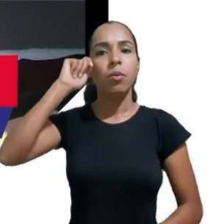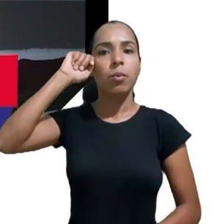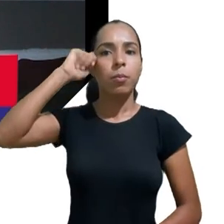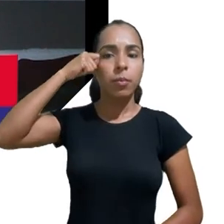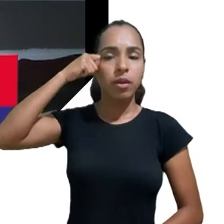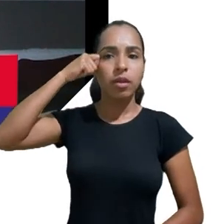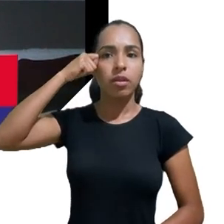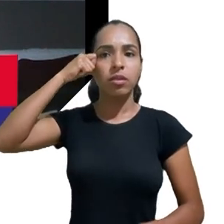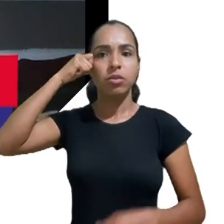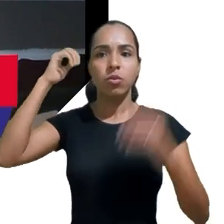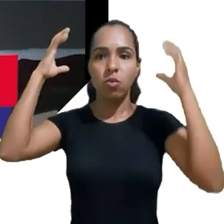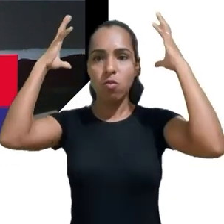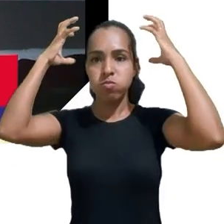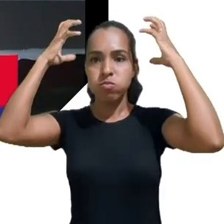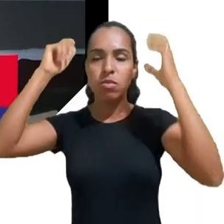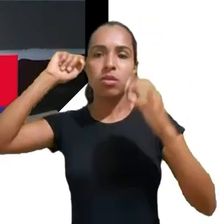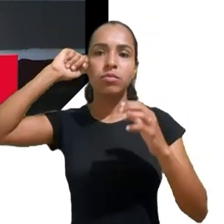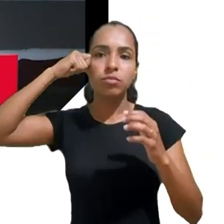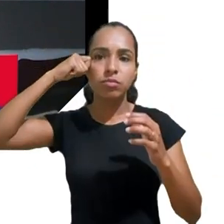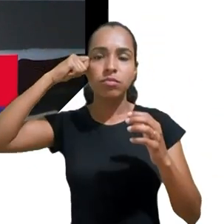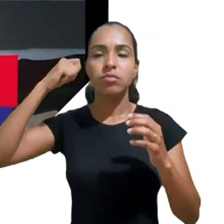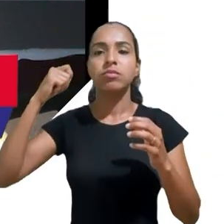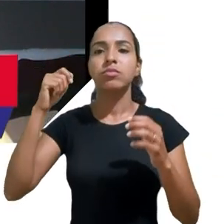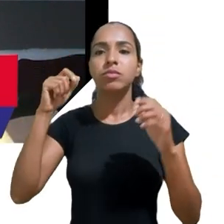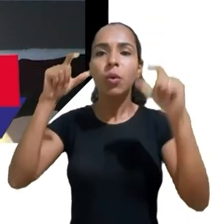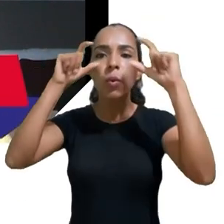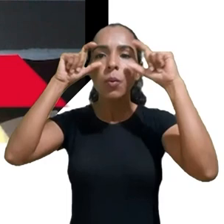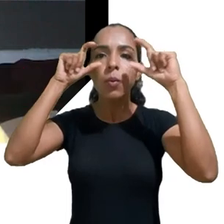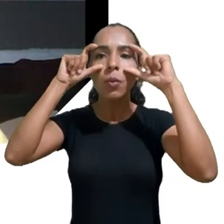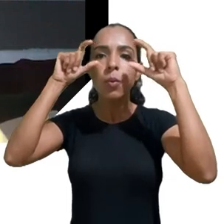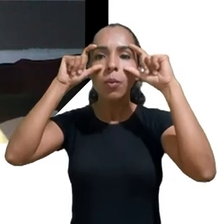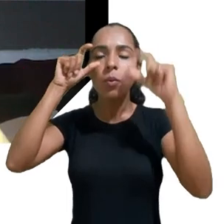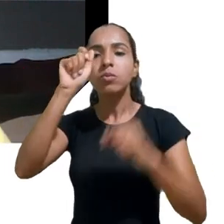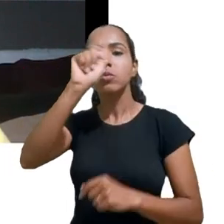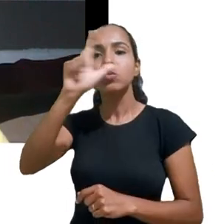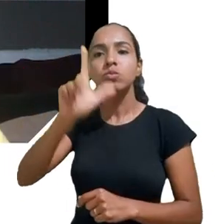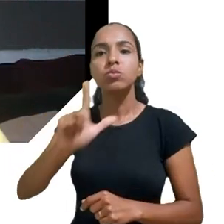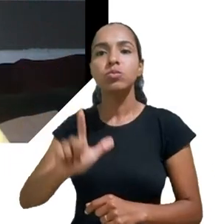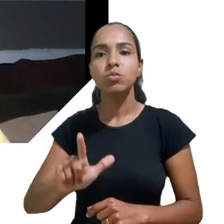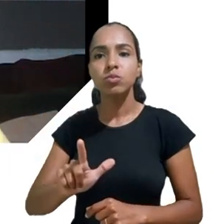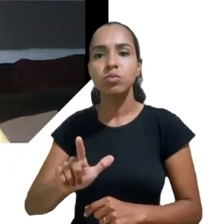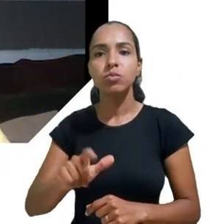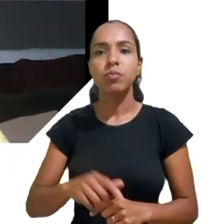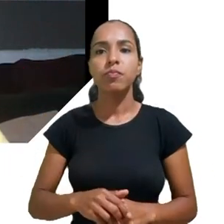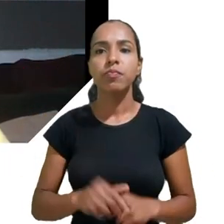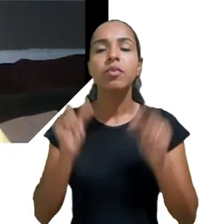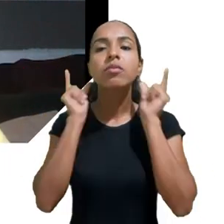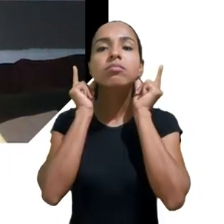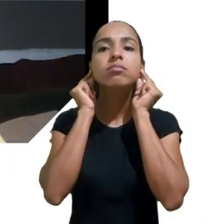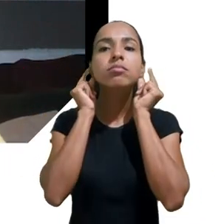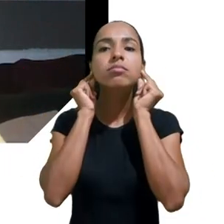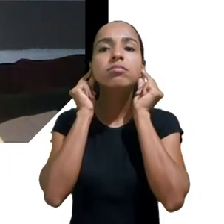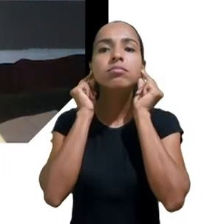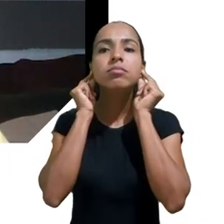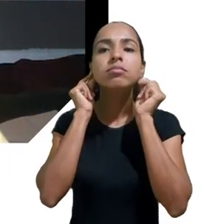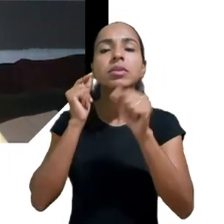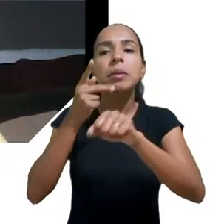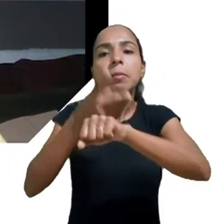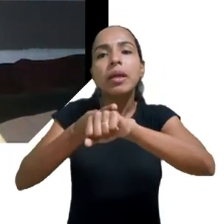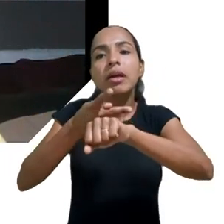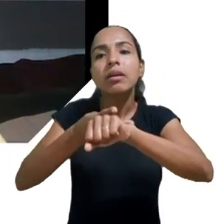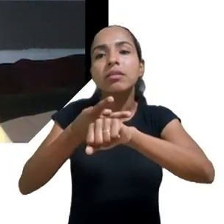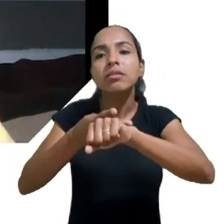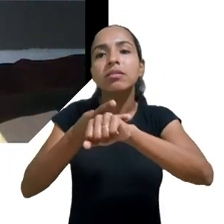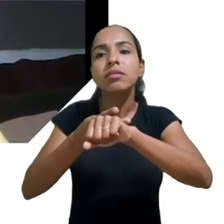uso óculos. Hoje estou com óculos de armação azul, estou com um brinco prateado de argola. Ao meu fundo